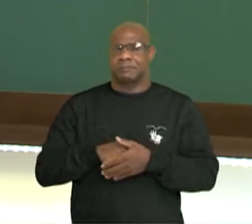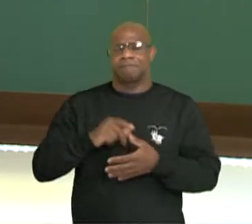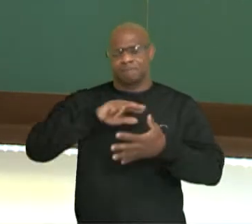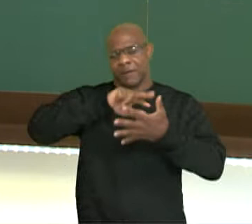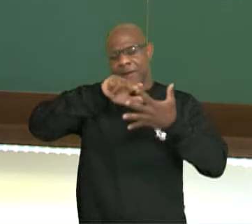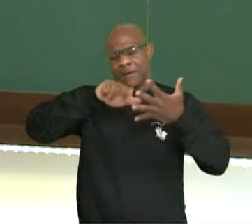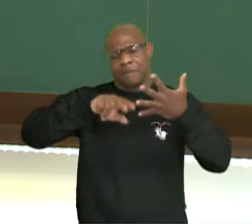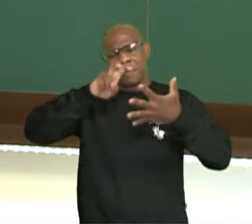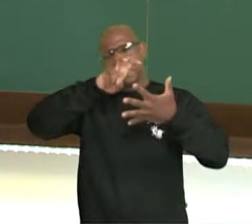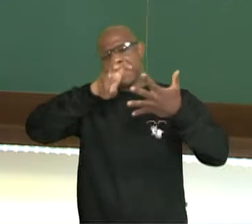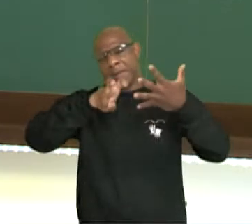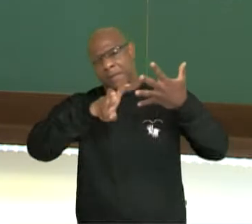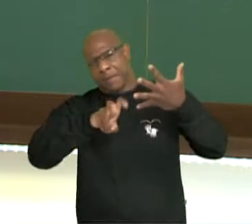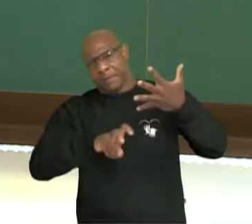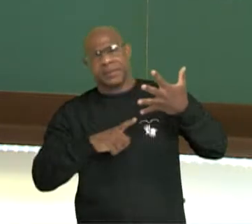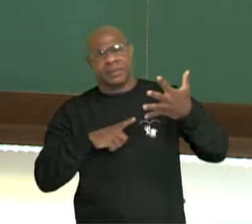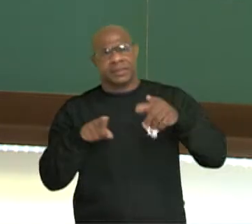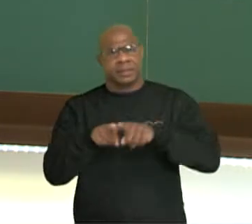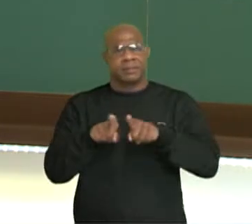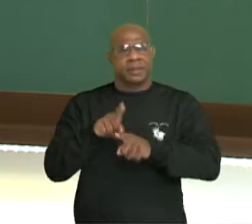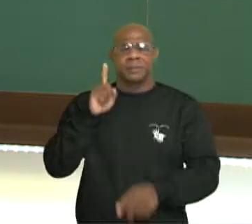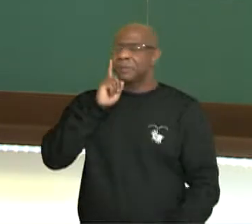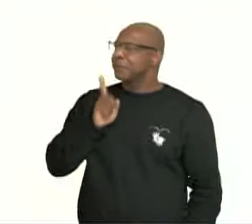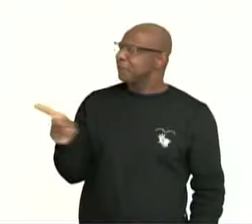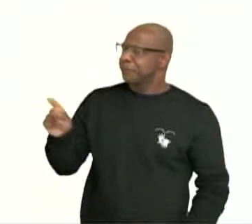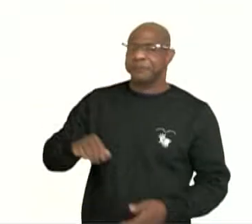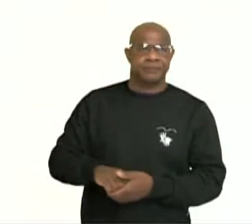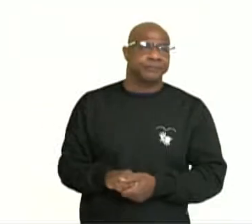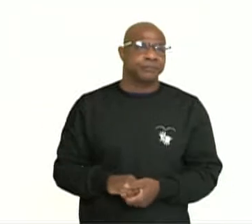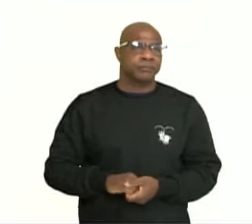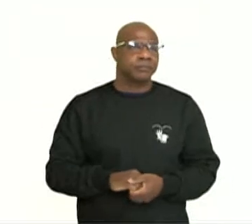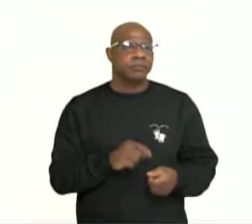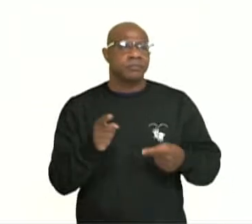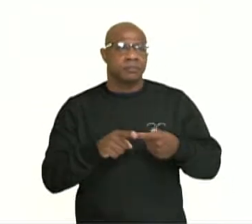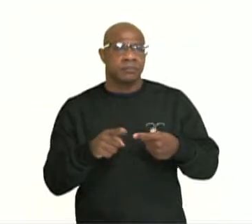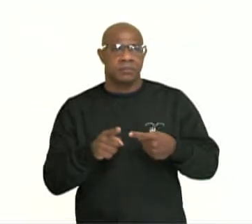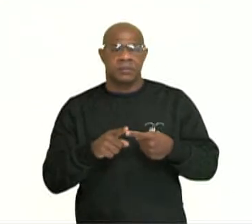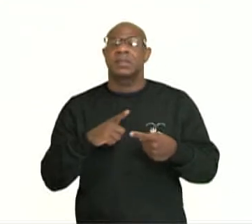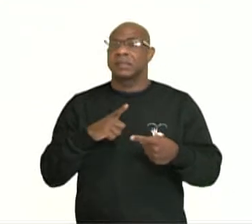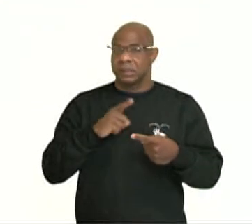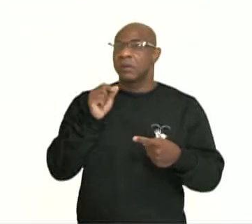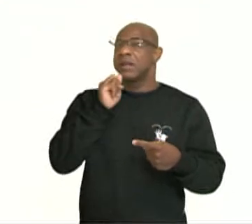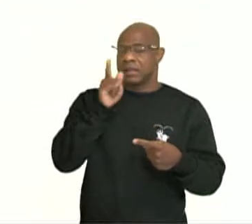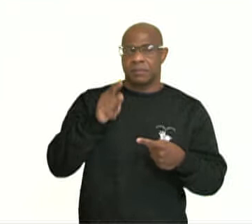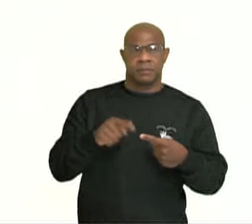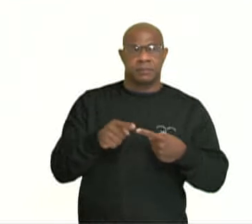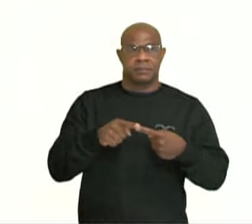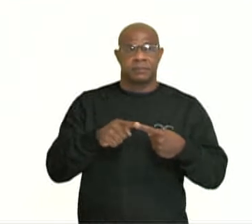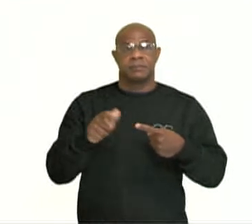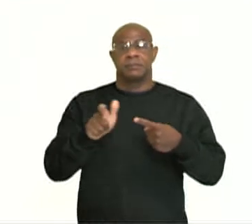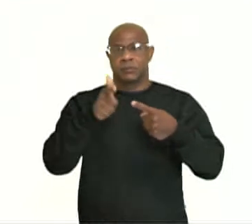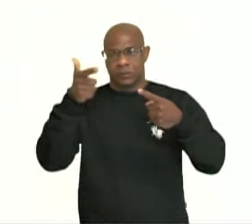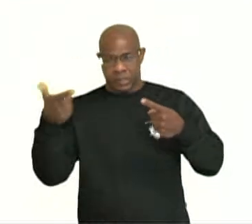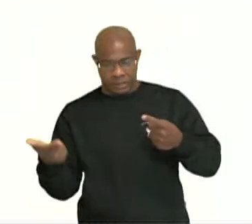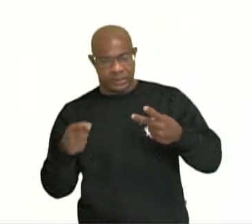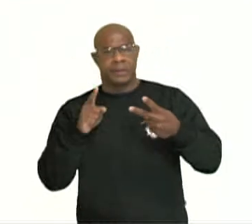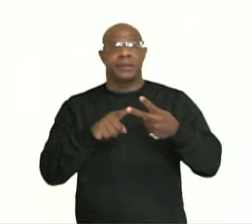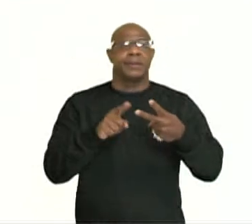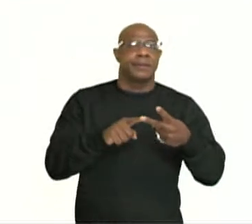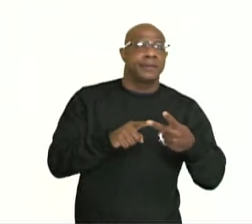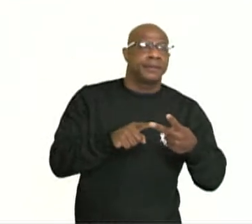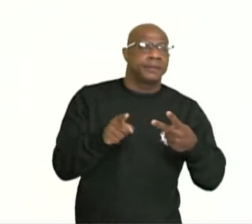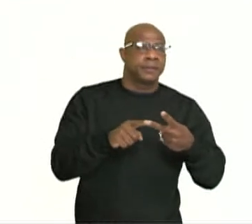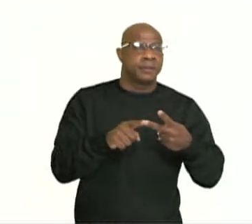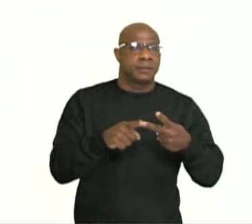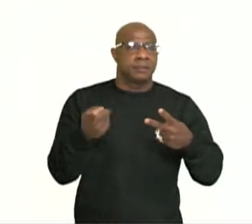e conhecer outras crônicas de diferentes autores e tipos. Nós temos, por exemplo, crônicas jornalísticas,